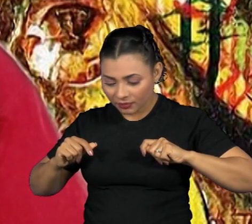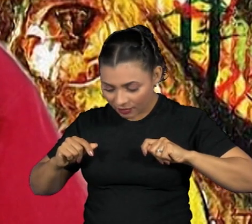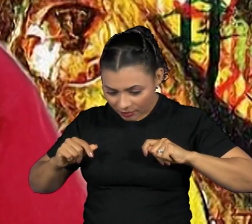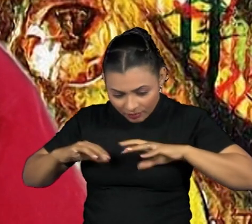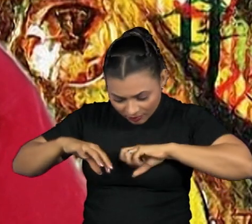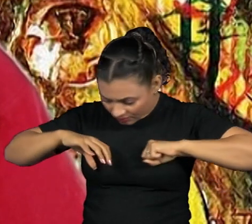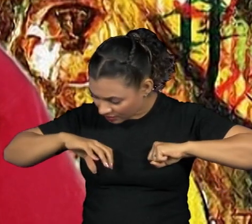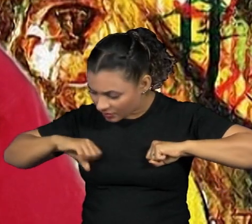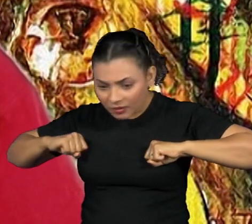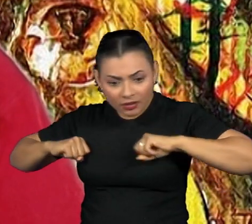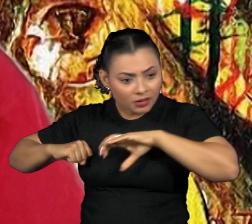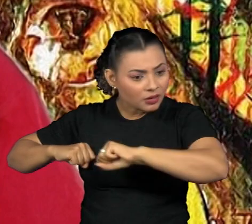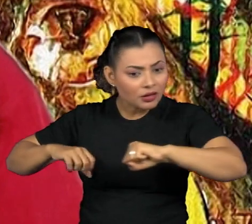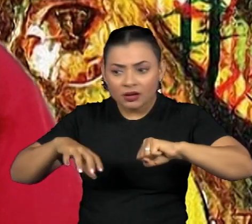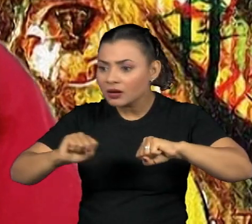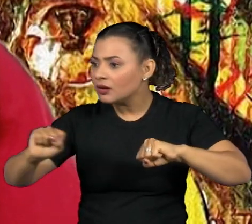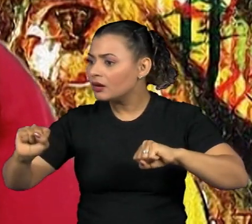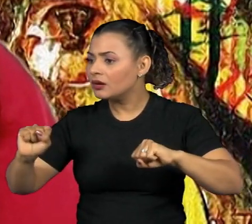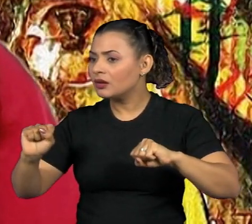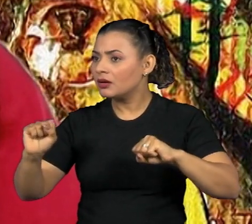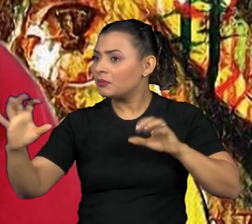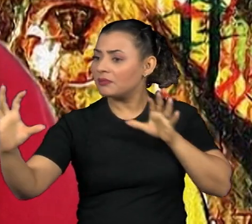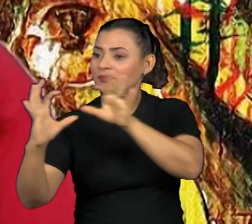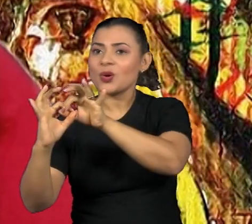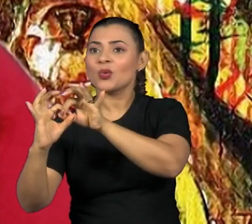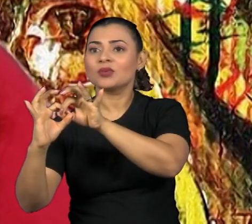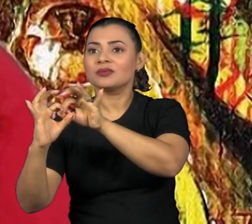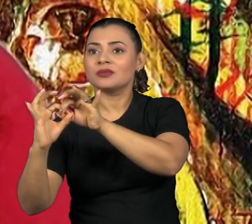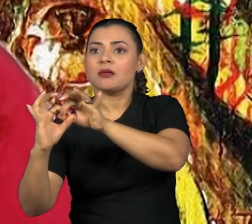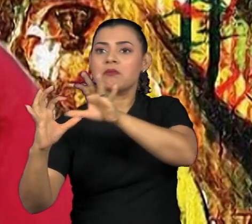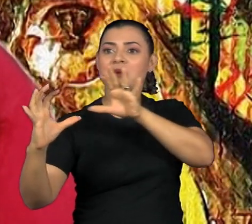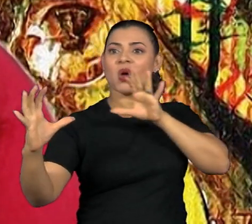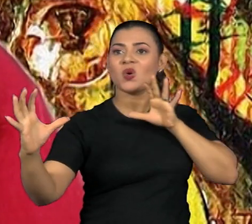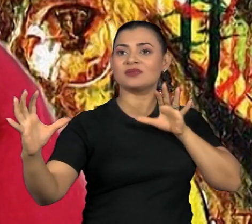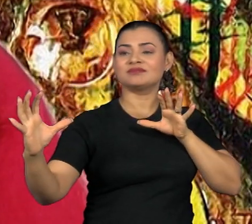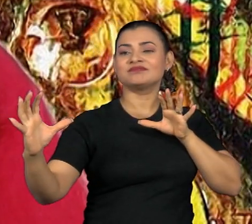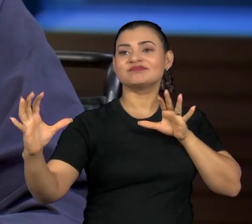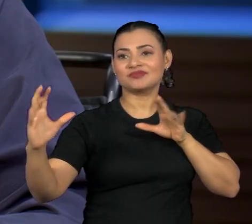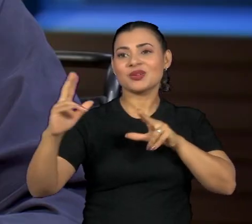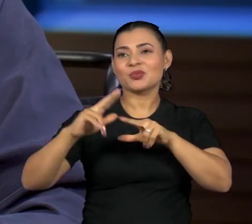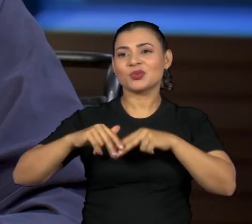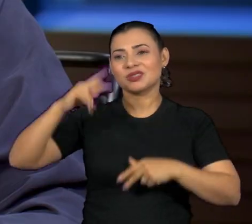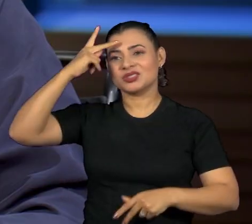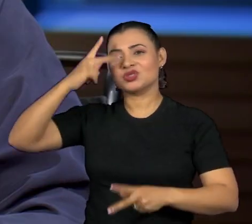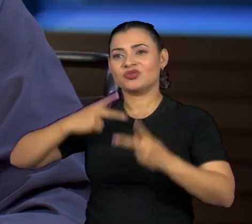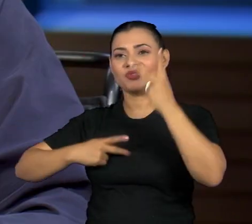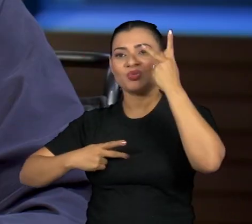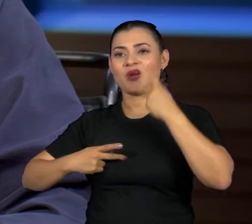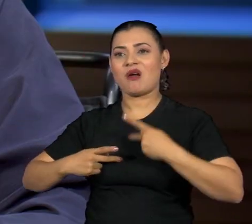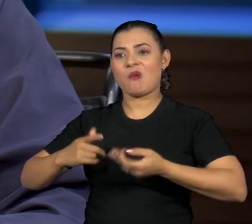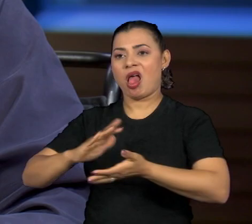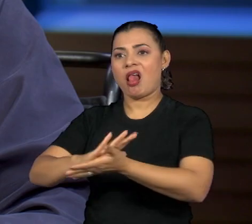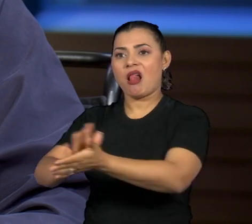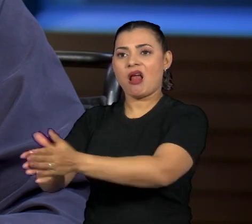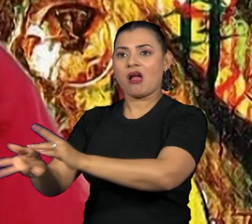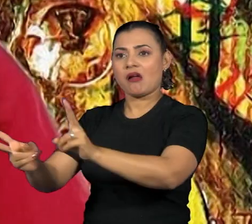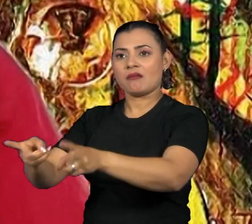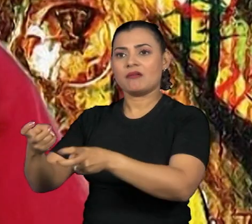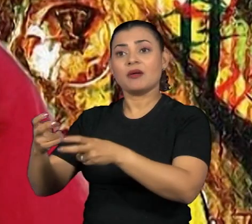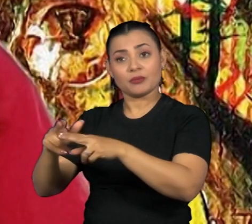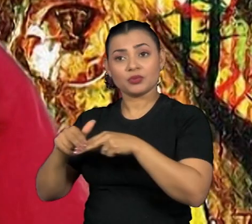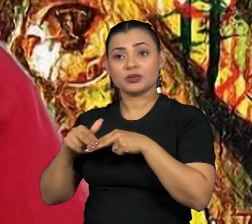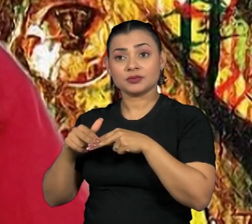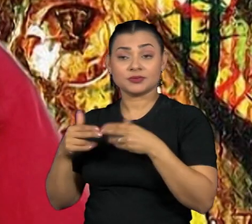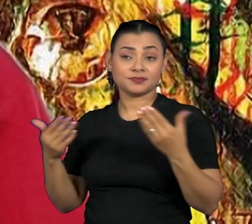terra, a nossa biodiversidade, de um jeito muito egoísta, de um jeito muito individualista e destrutivo. Nós temos aí,